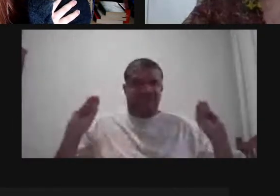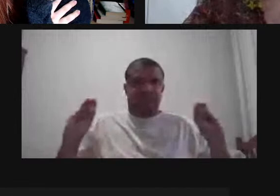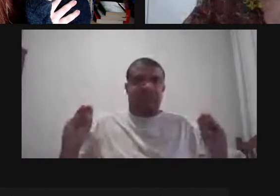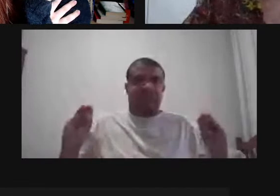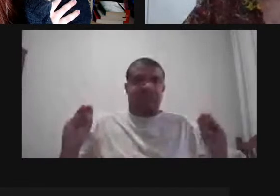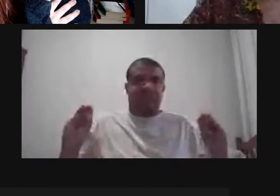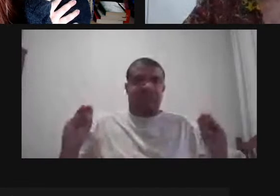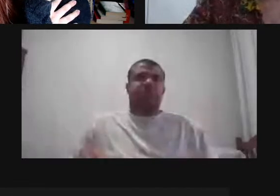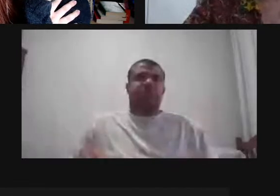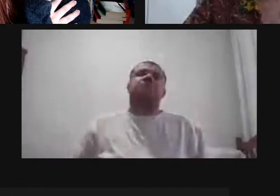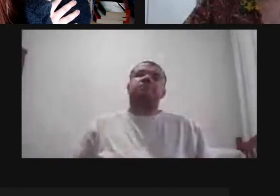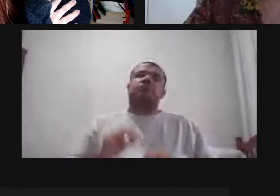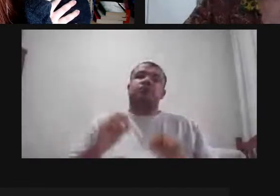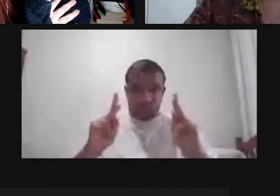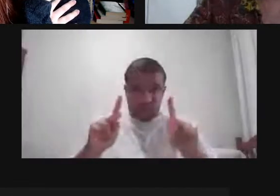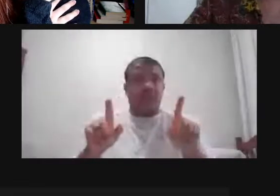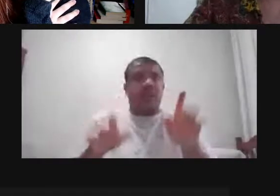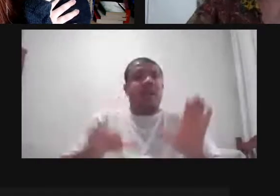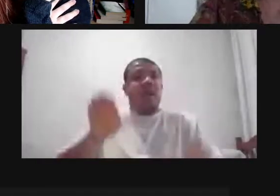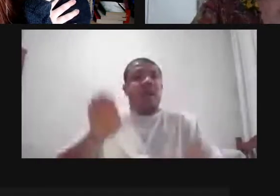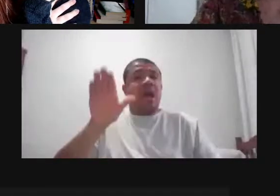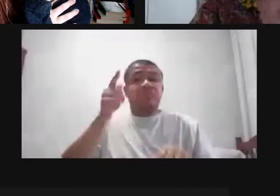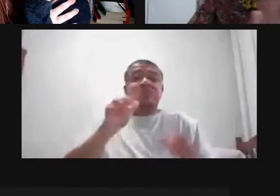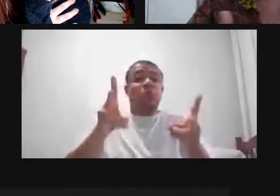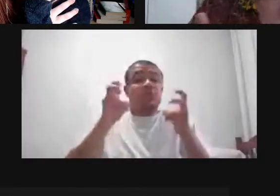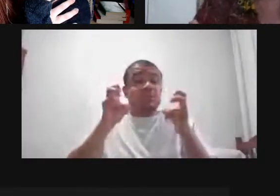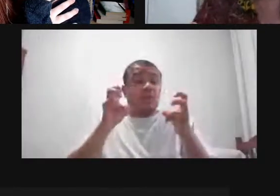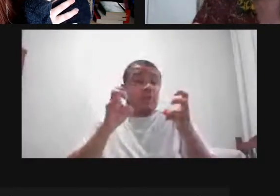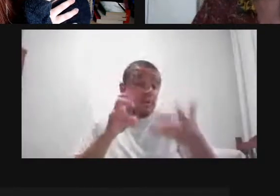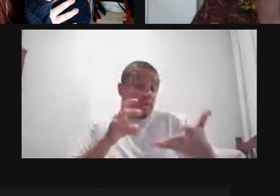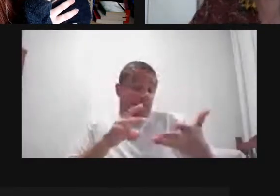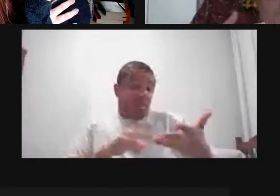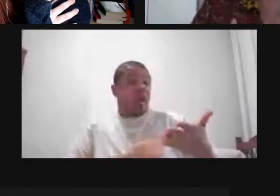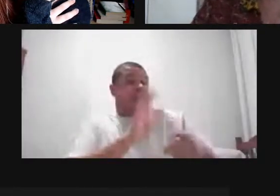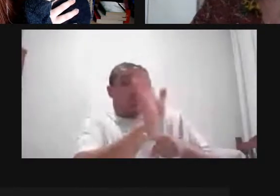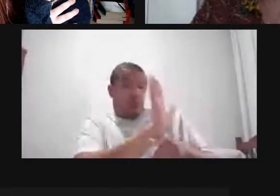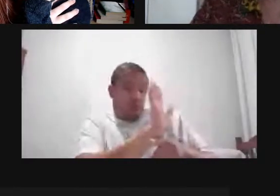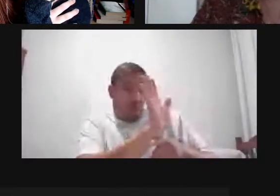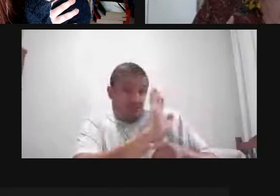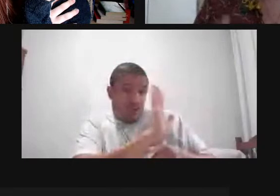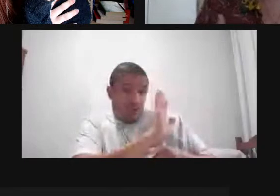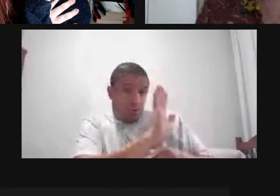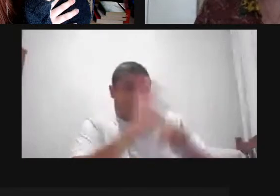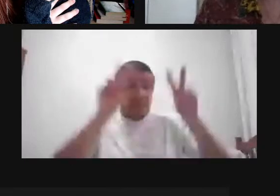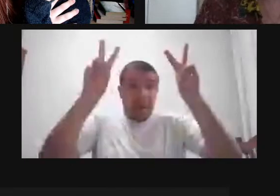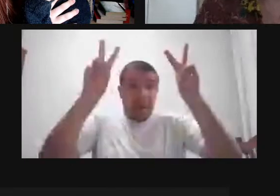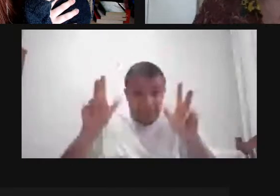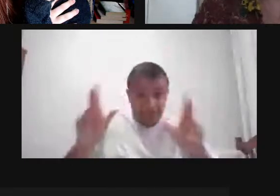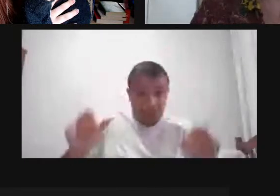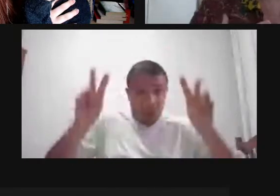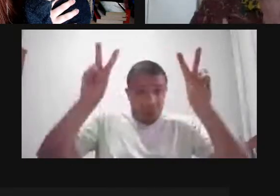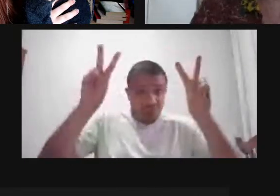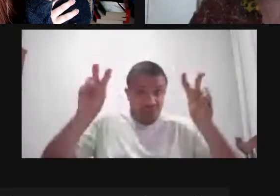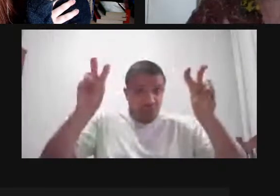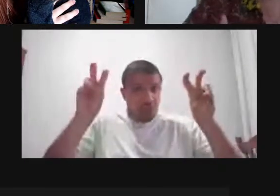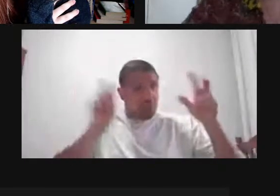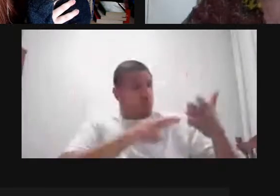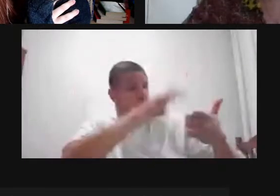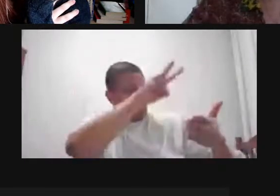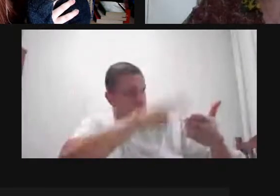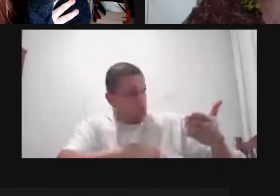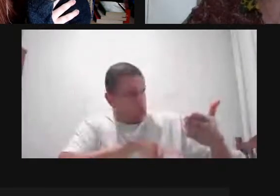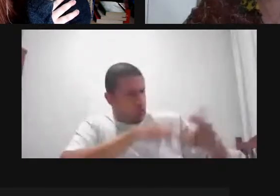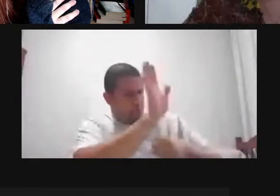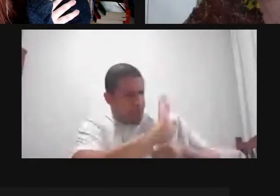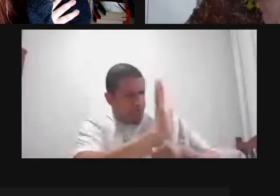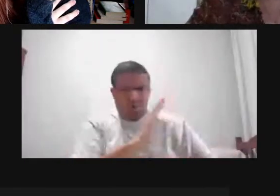às vezes você consegue perceber alguma coisa ele fala Ah, agora eu entendi ou então só mesmo aquela coisa assim tá, agora